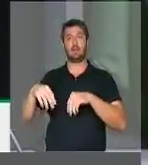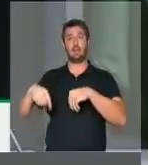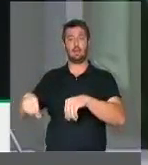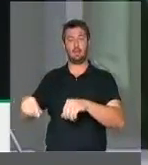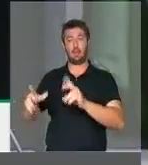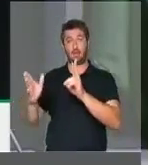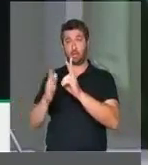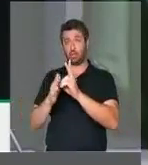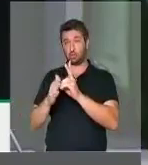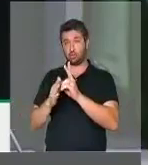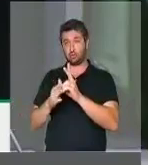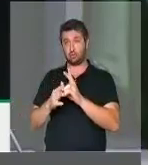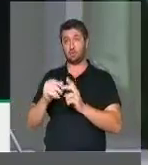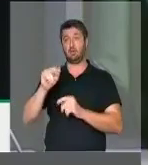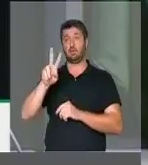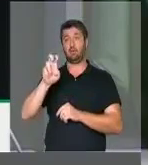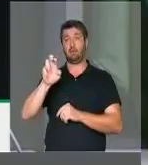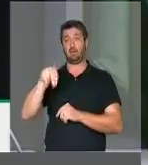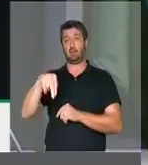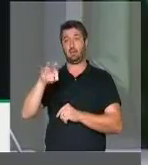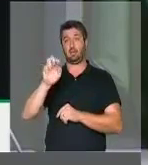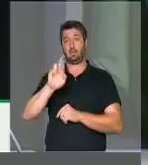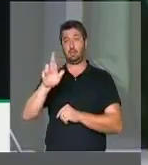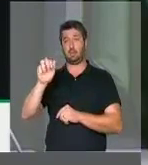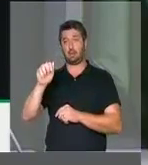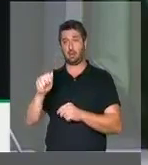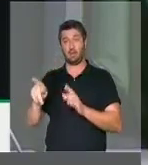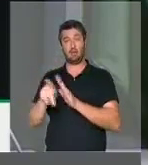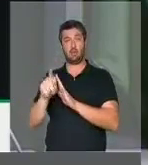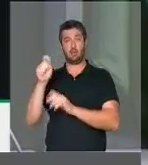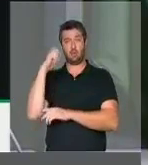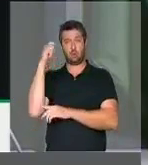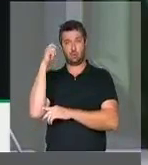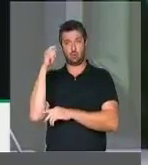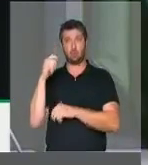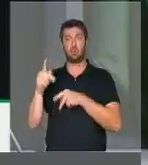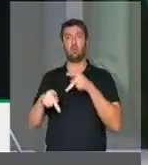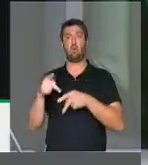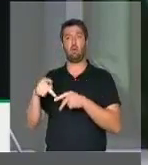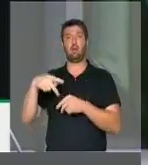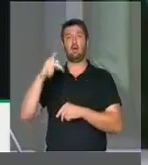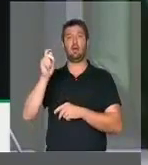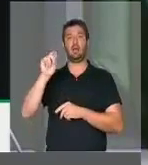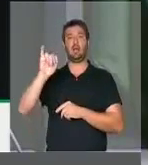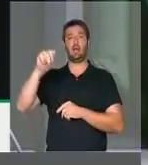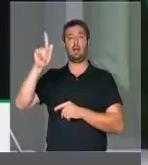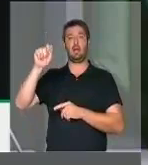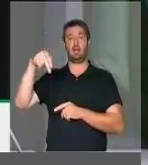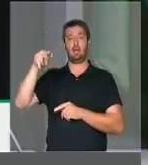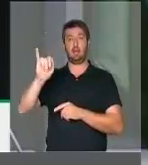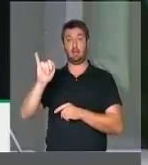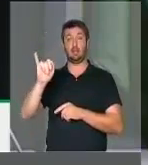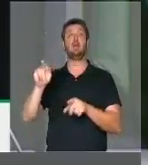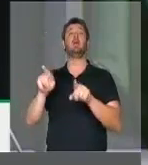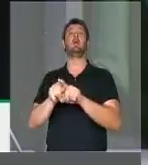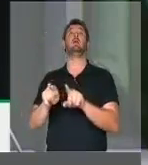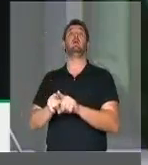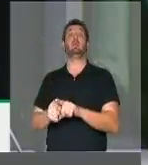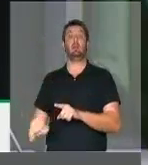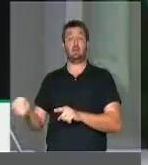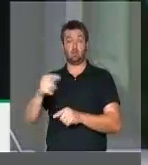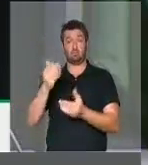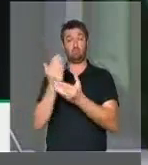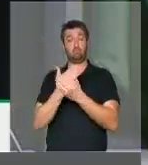terra indígena Ventarra, do Rio Grande do Sul, o povo Caingang. Também será julgada a ação